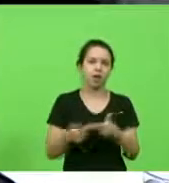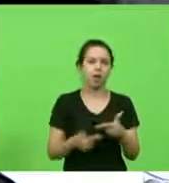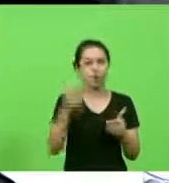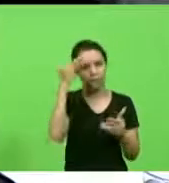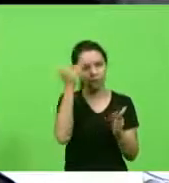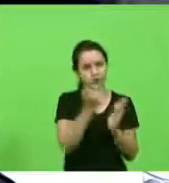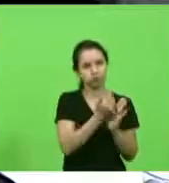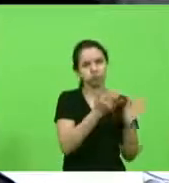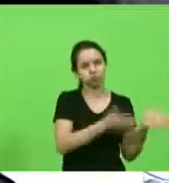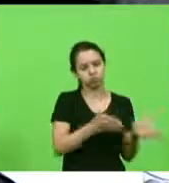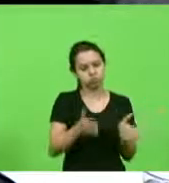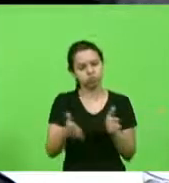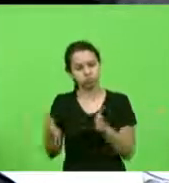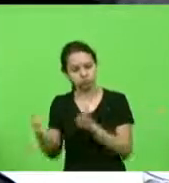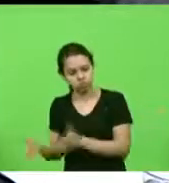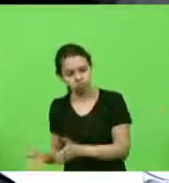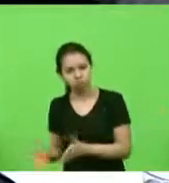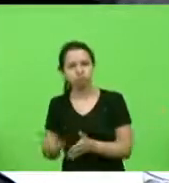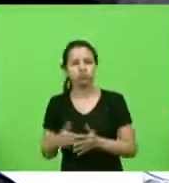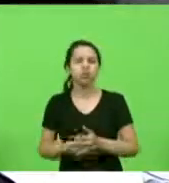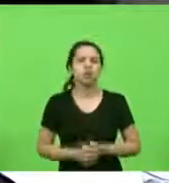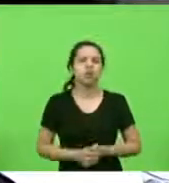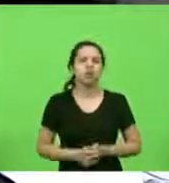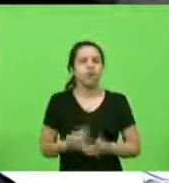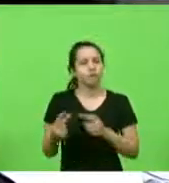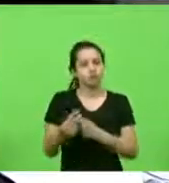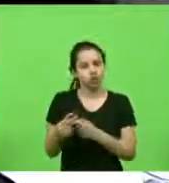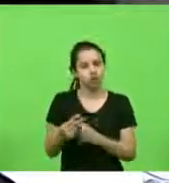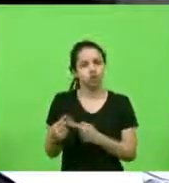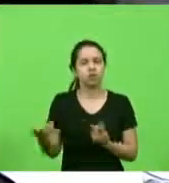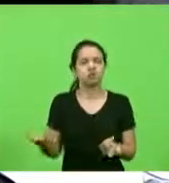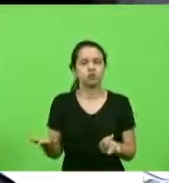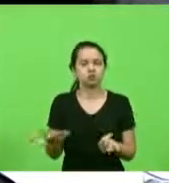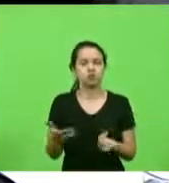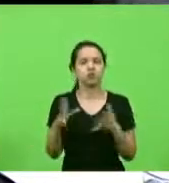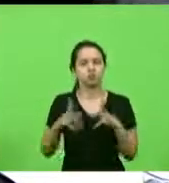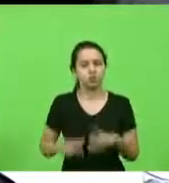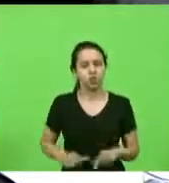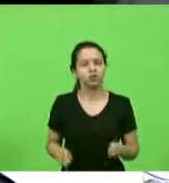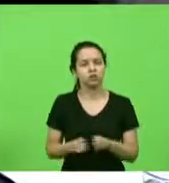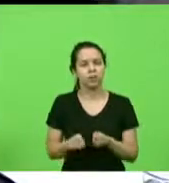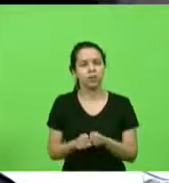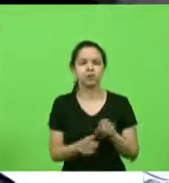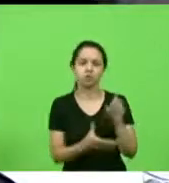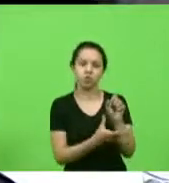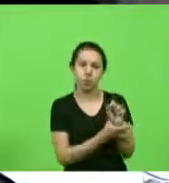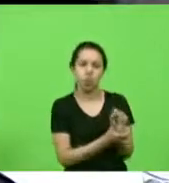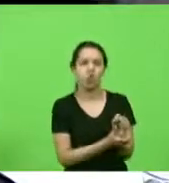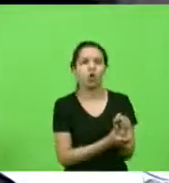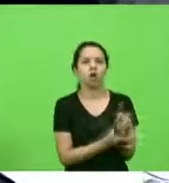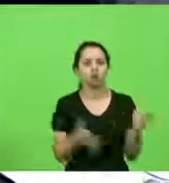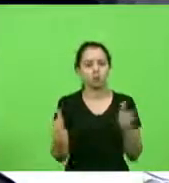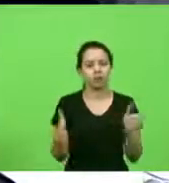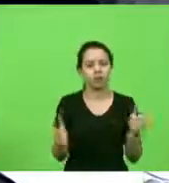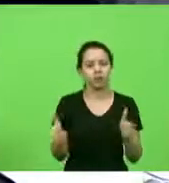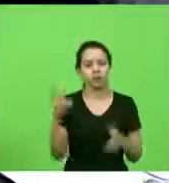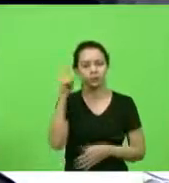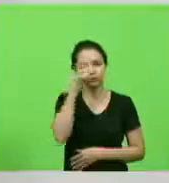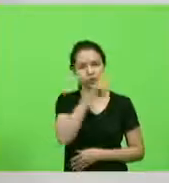vigilância epidemiológica os critérios da vigilância sanitária e os critérios de segurança nesse momento tão difícil